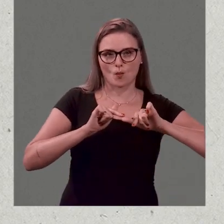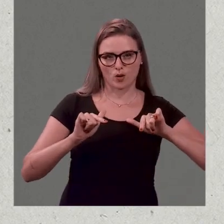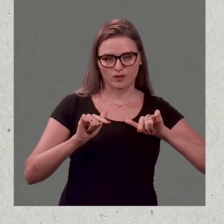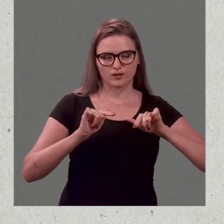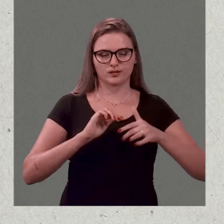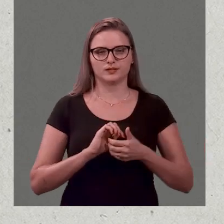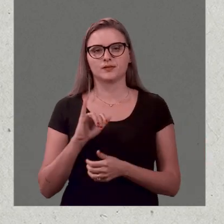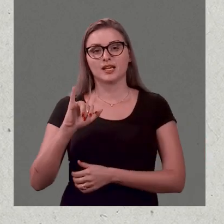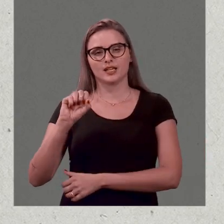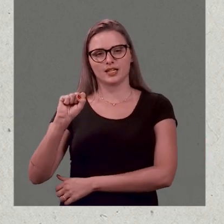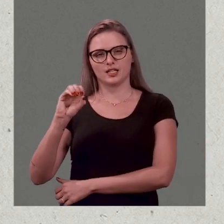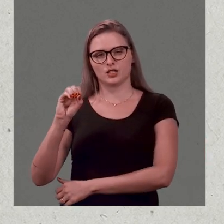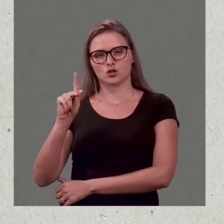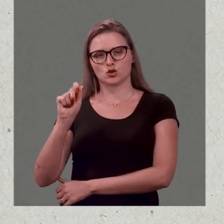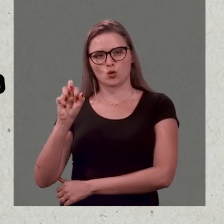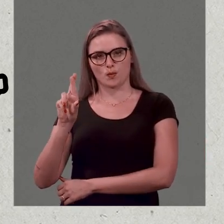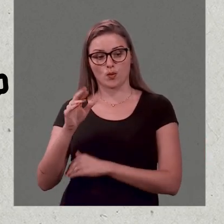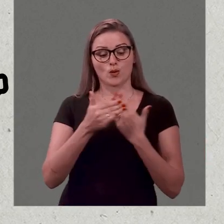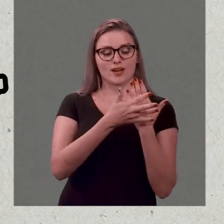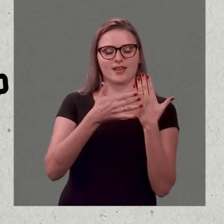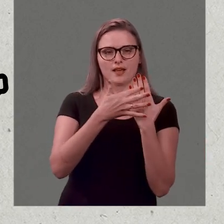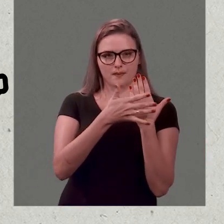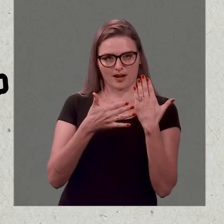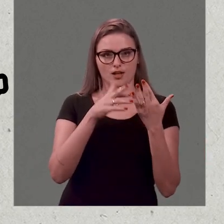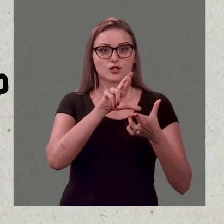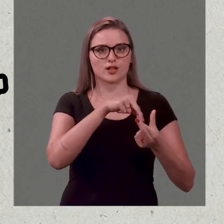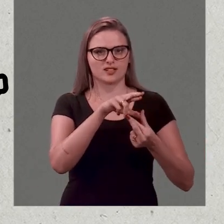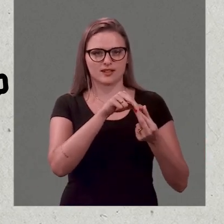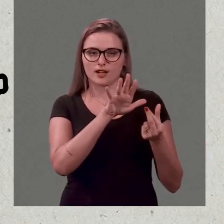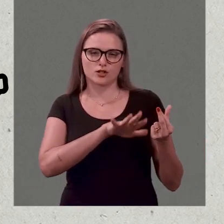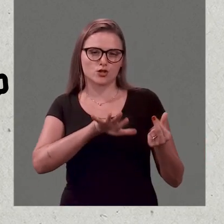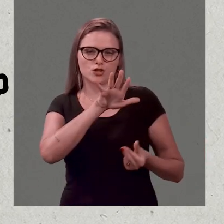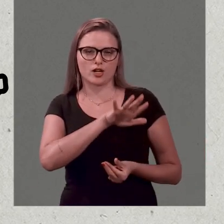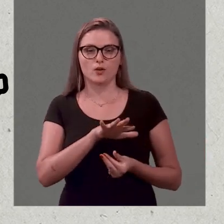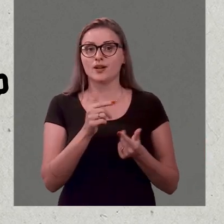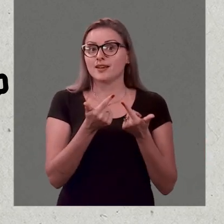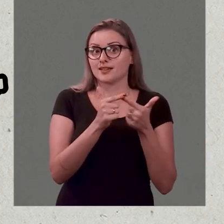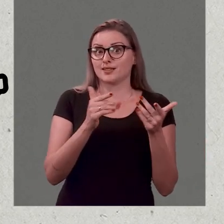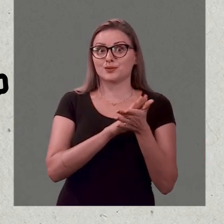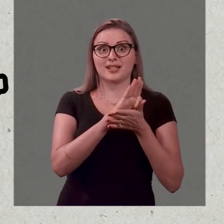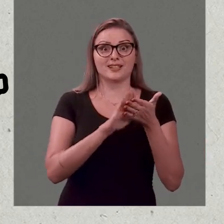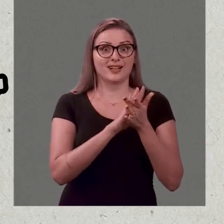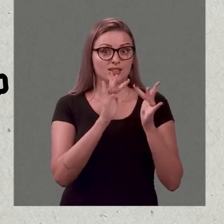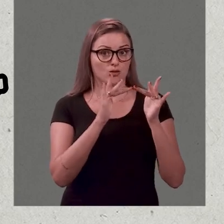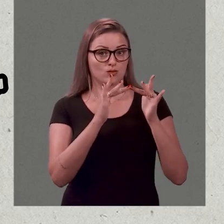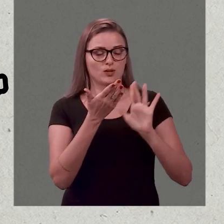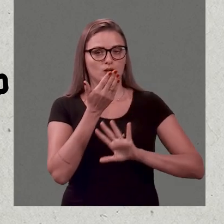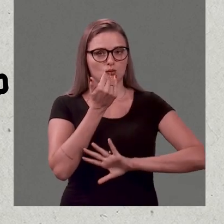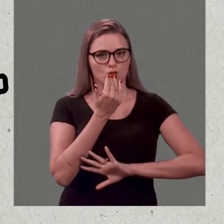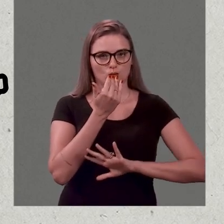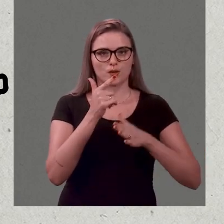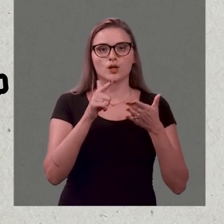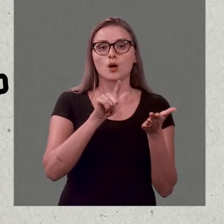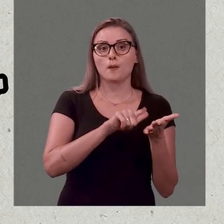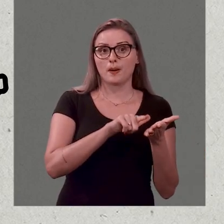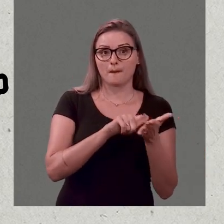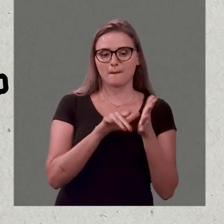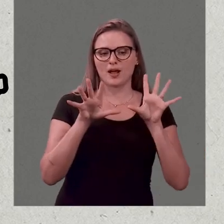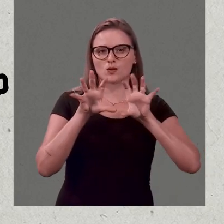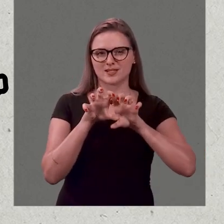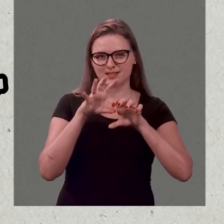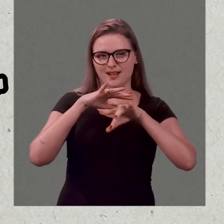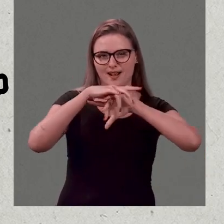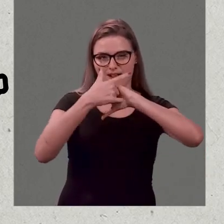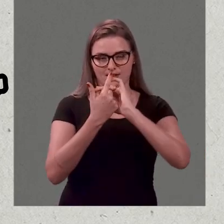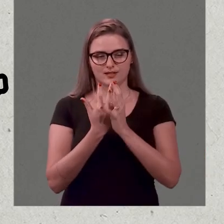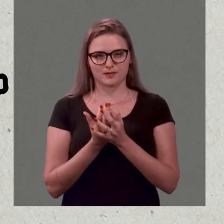embalagens longa-vida vazias, isopor e embalagens recicláveis em geral, sem restos de comida. Papel